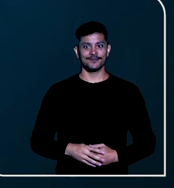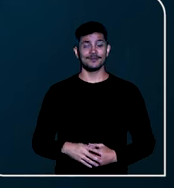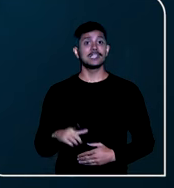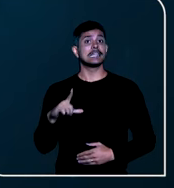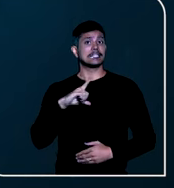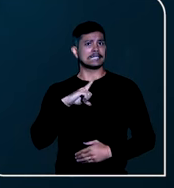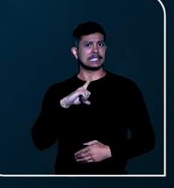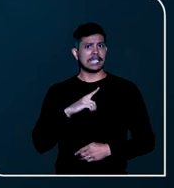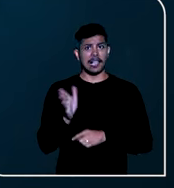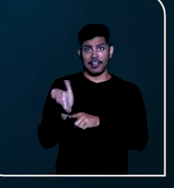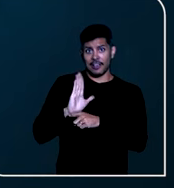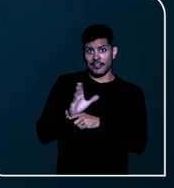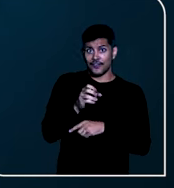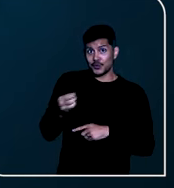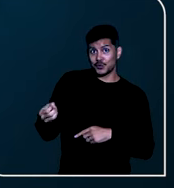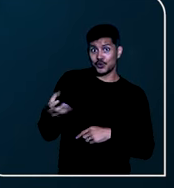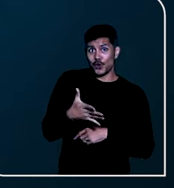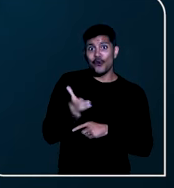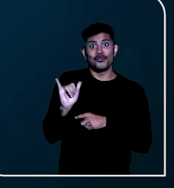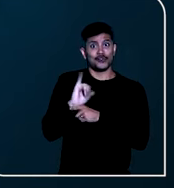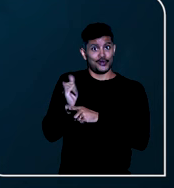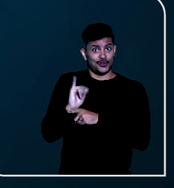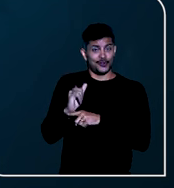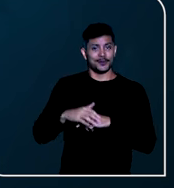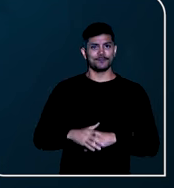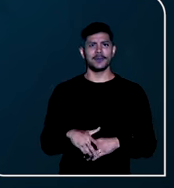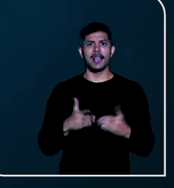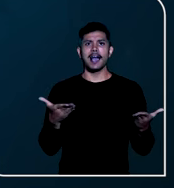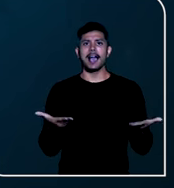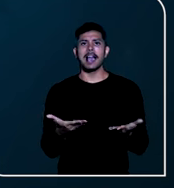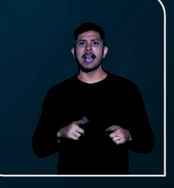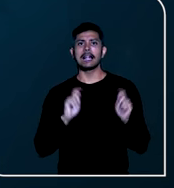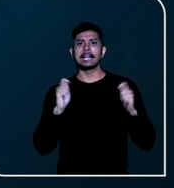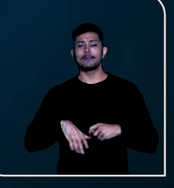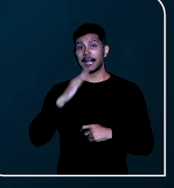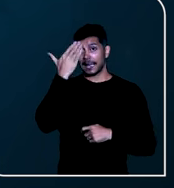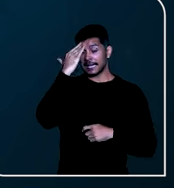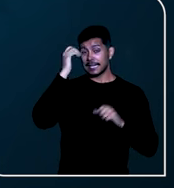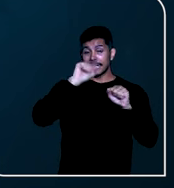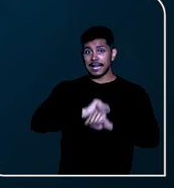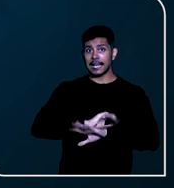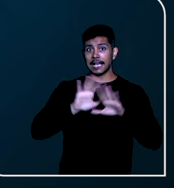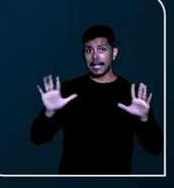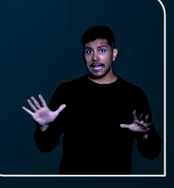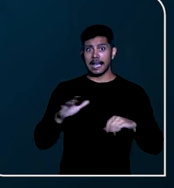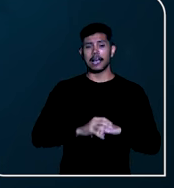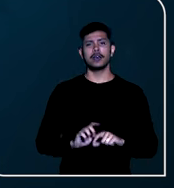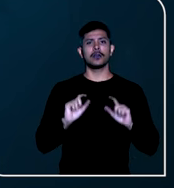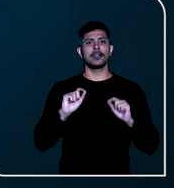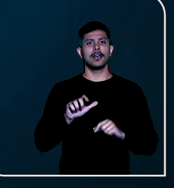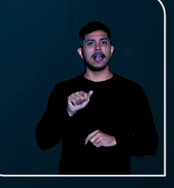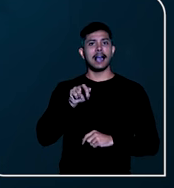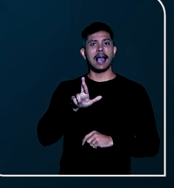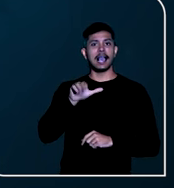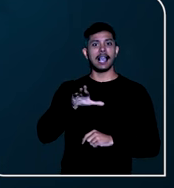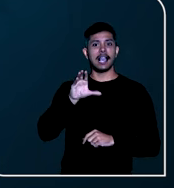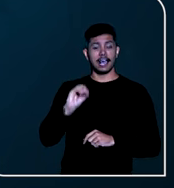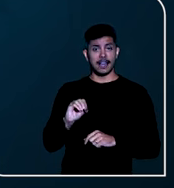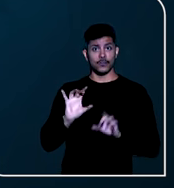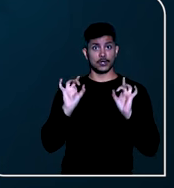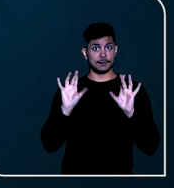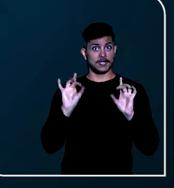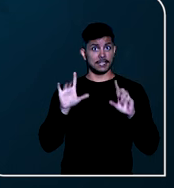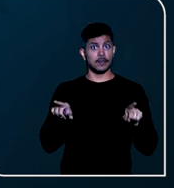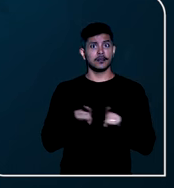Tem novidade no YouTube do STJ. Agora você pode entender melhor o que são os agravos em recurso especial